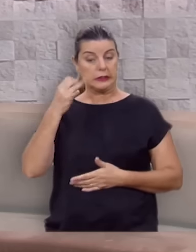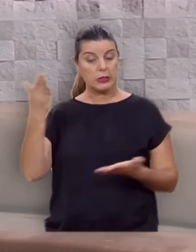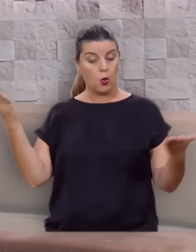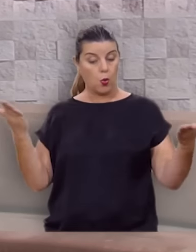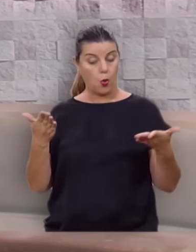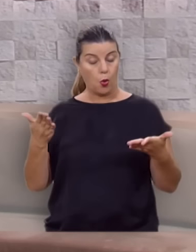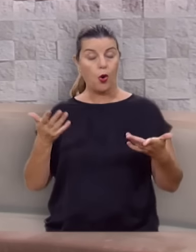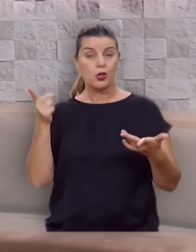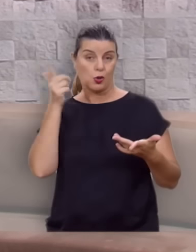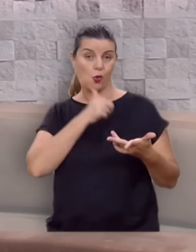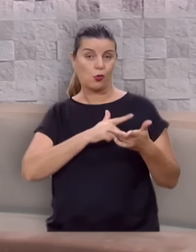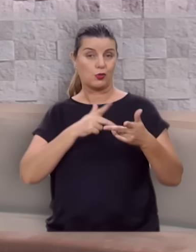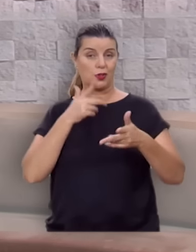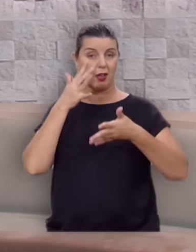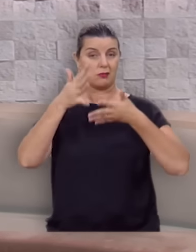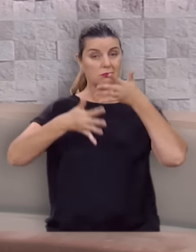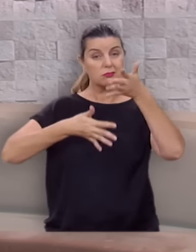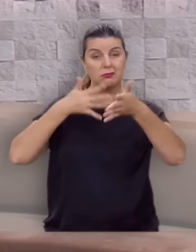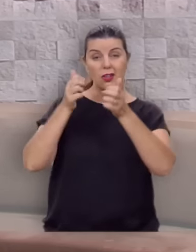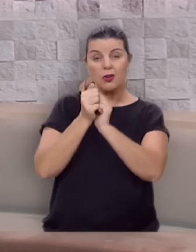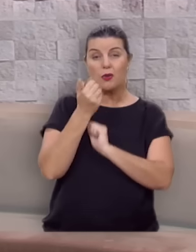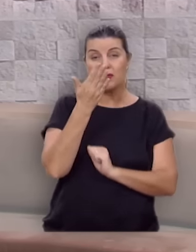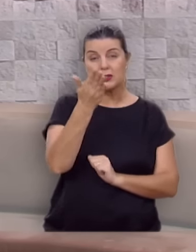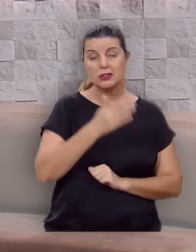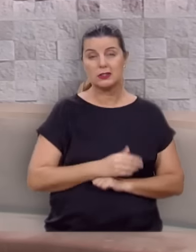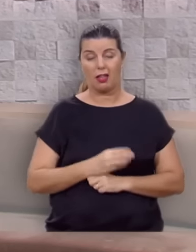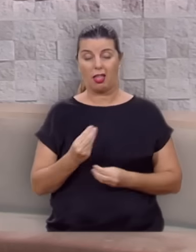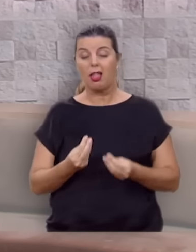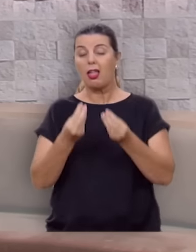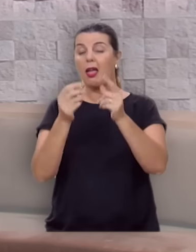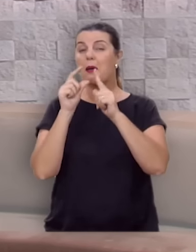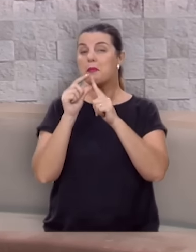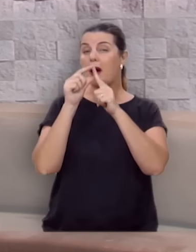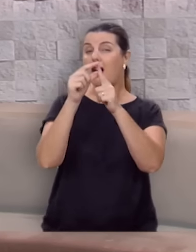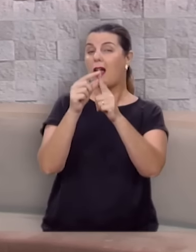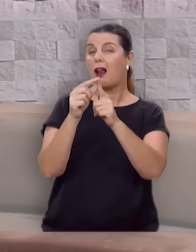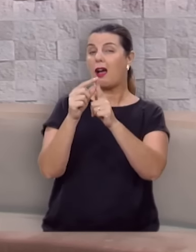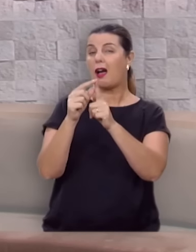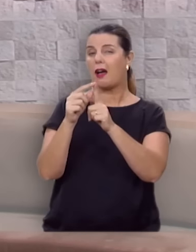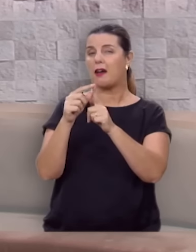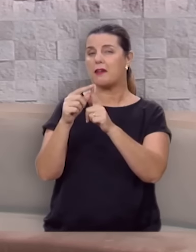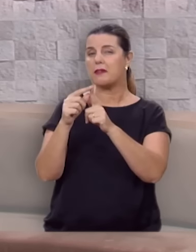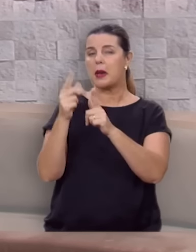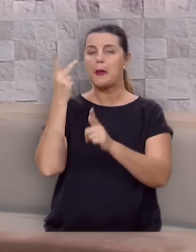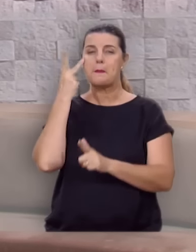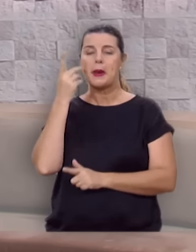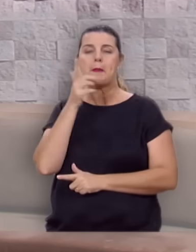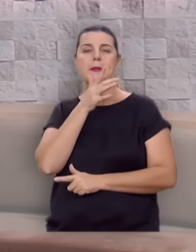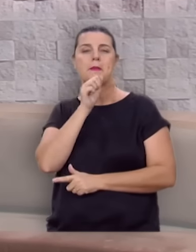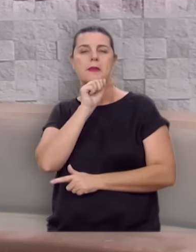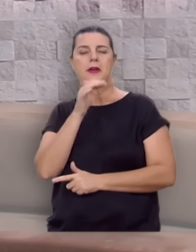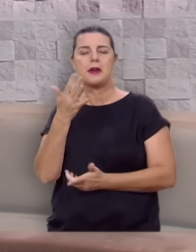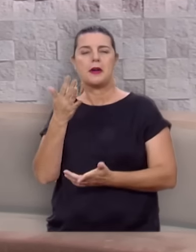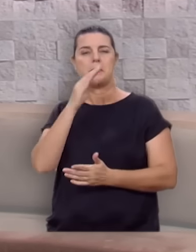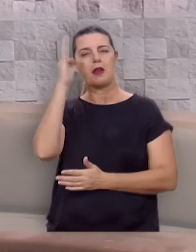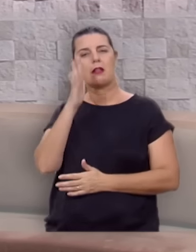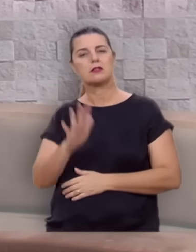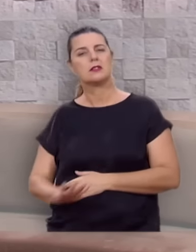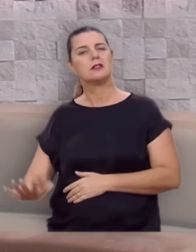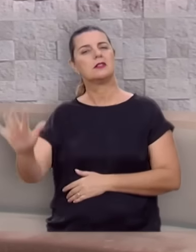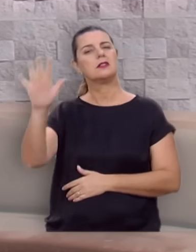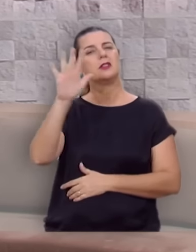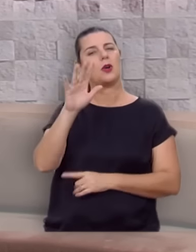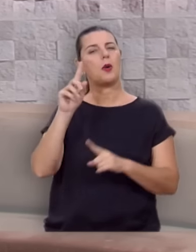Se eu estou hoje aqui falando com você, trazendo esta palavra e homenagem às mães brasileiras,